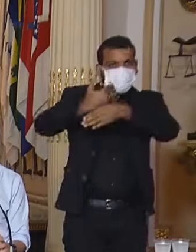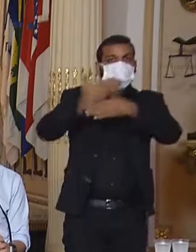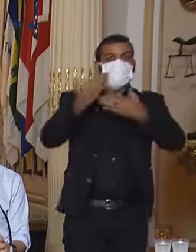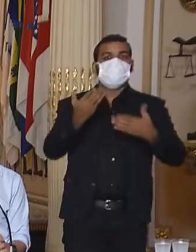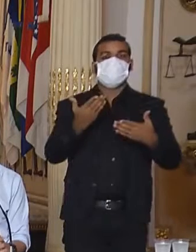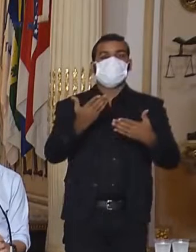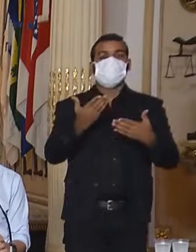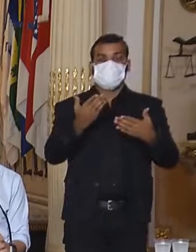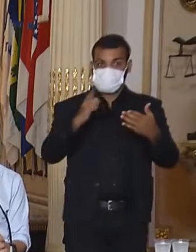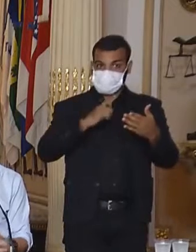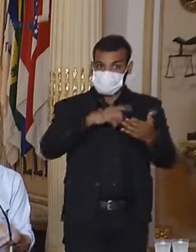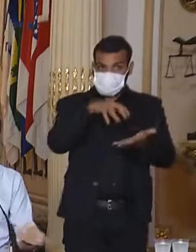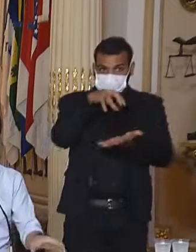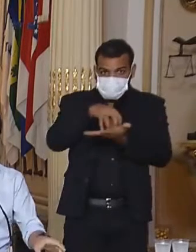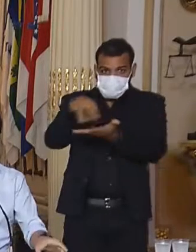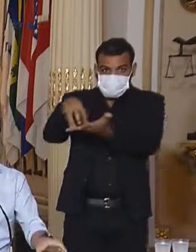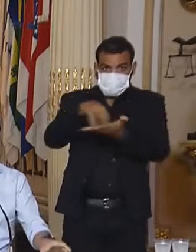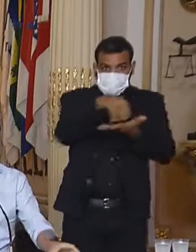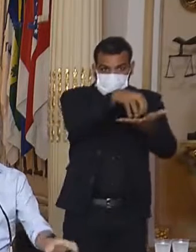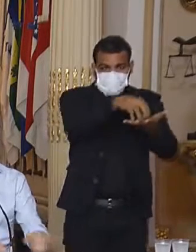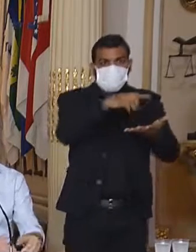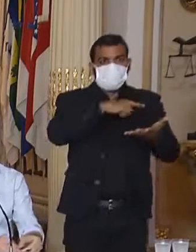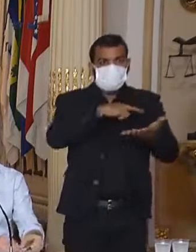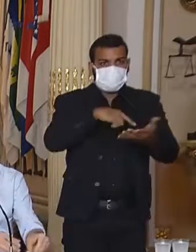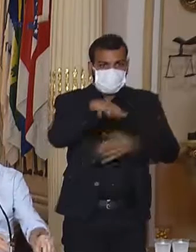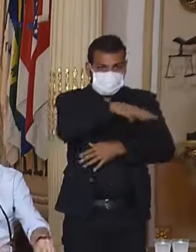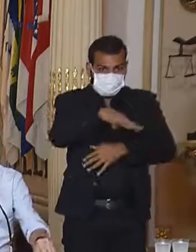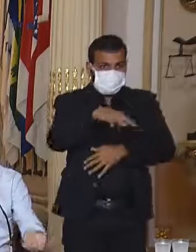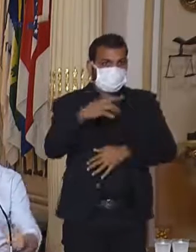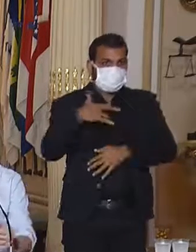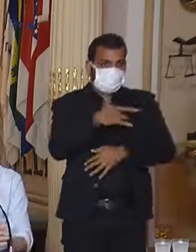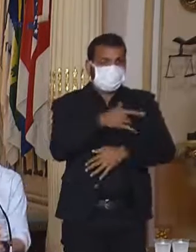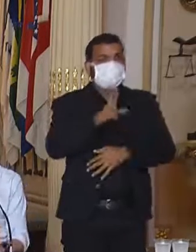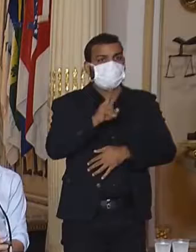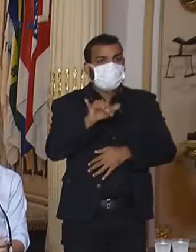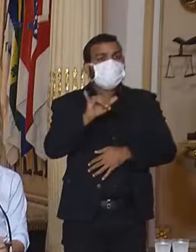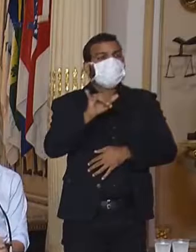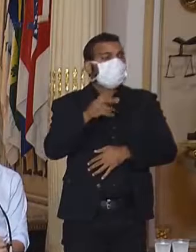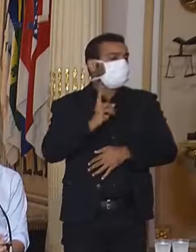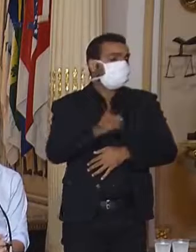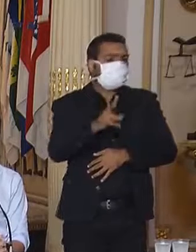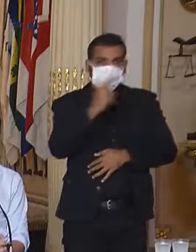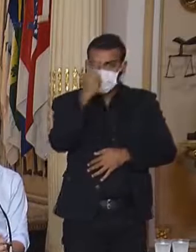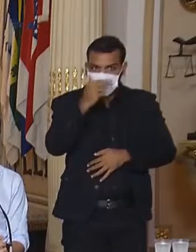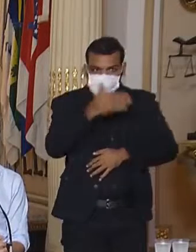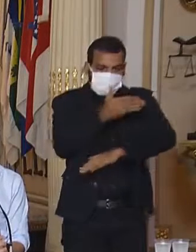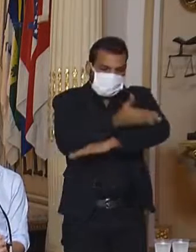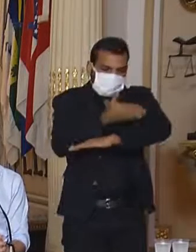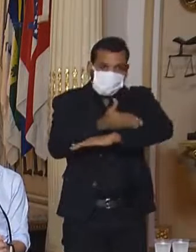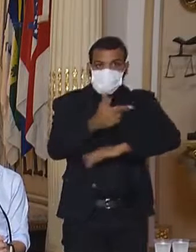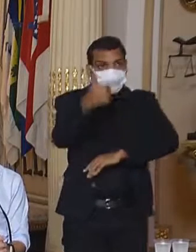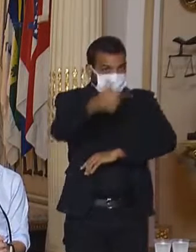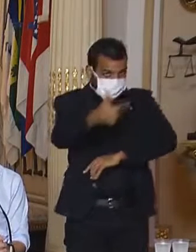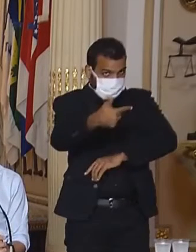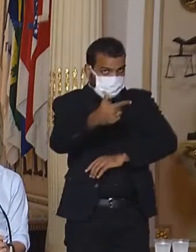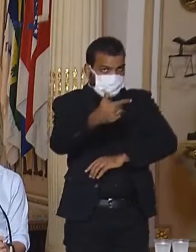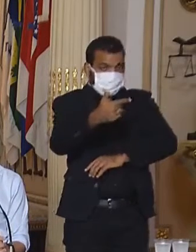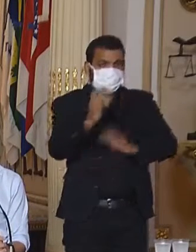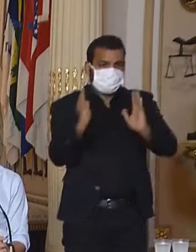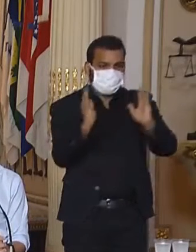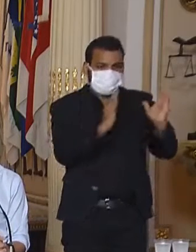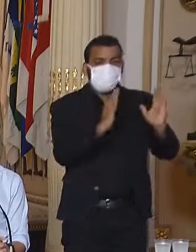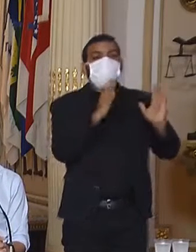saúde, nas gerências regionais de saúde, que vão permanecer na etapa 2. Assim como a questão